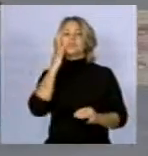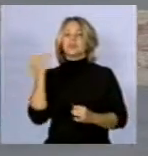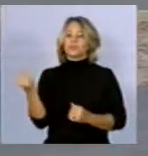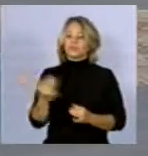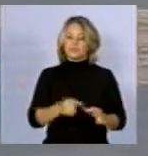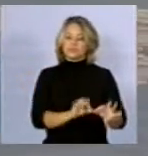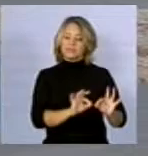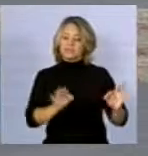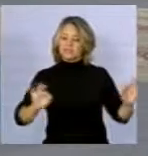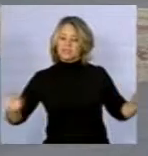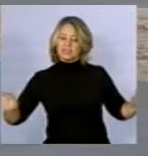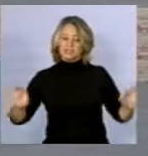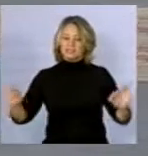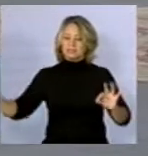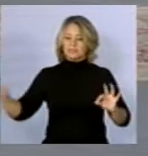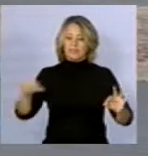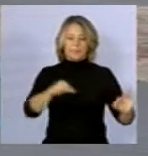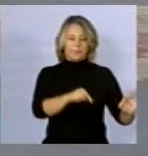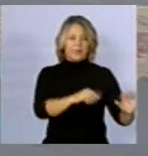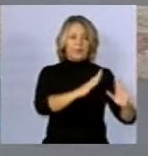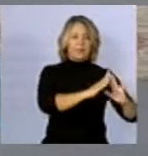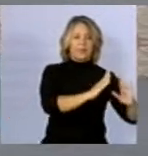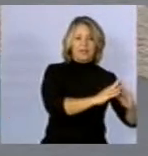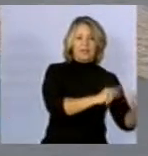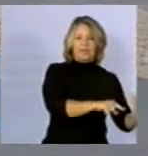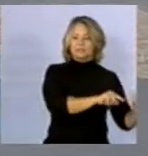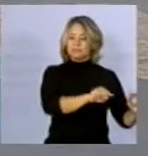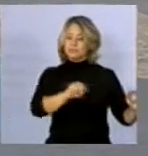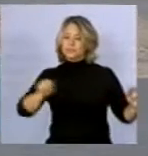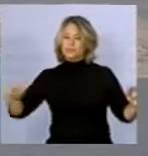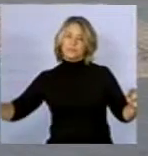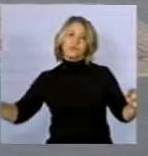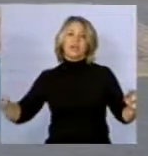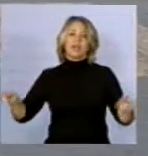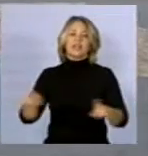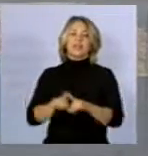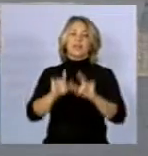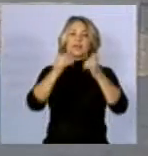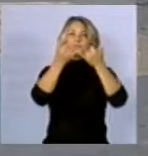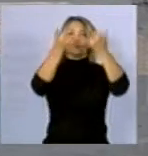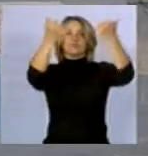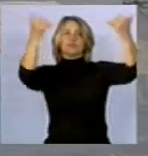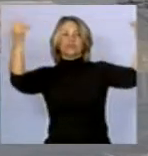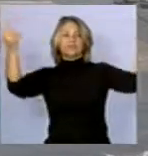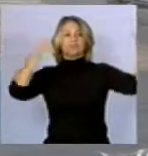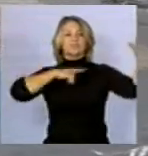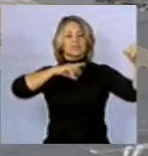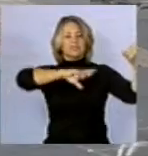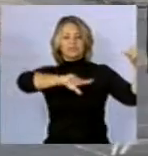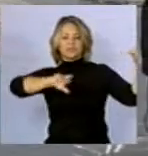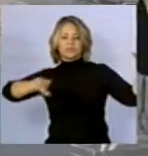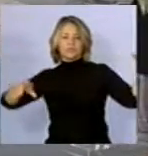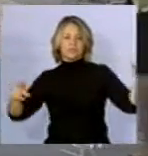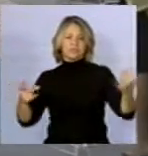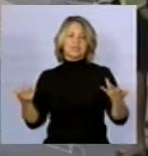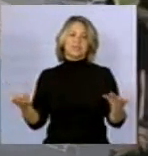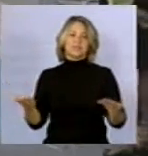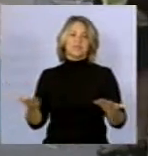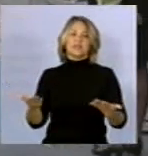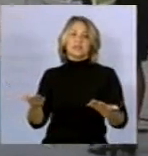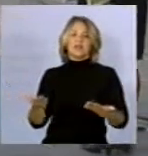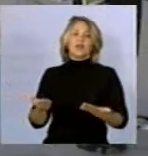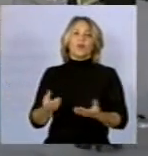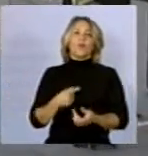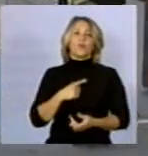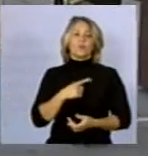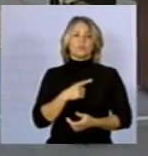entre as linhas e as residências, utilizam o sistema de codificação dos fios, que inclui vários critérios, ou instalam